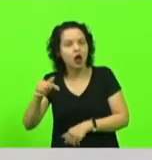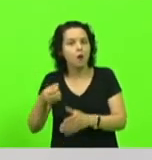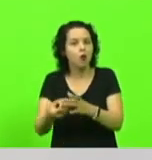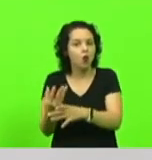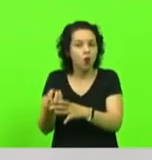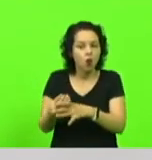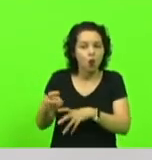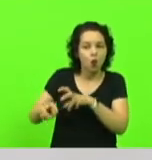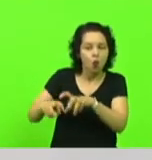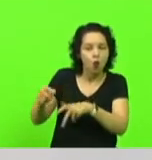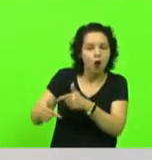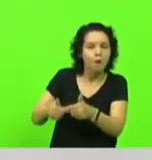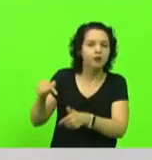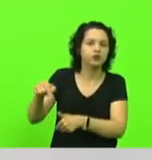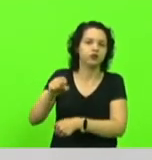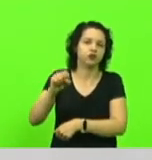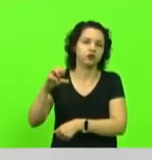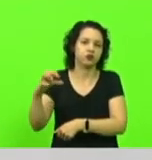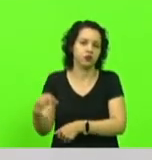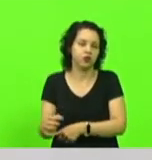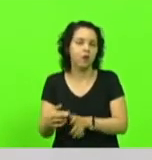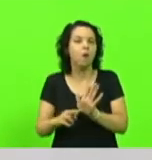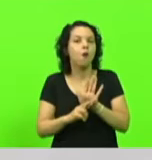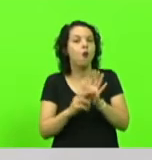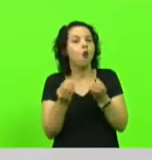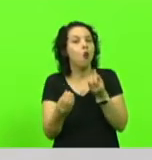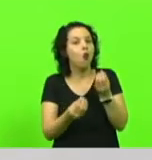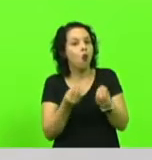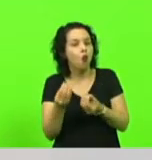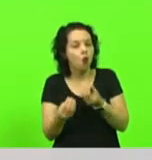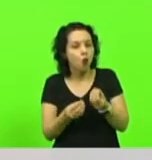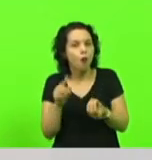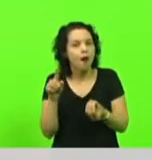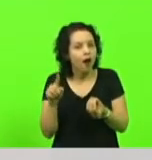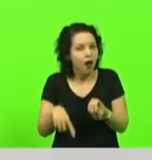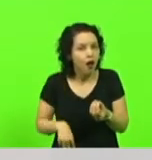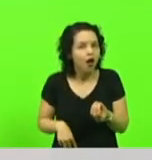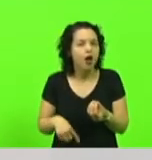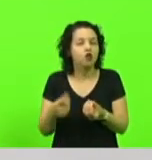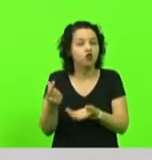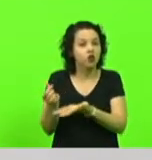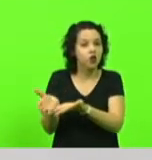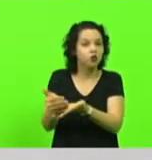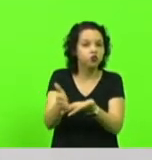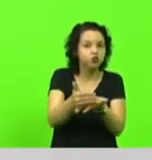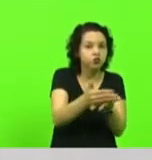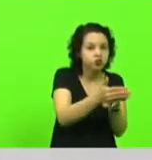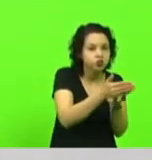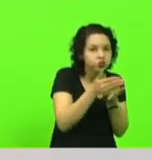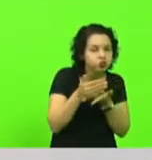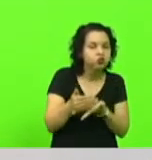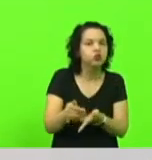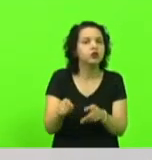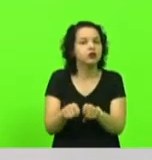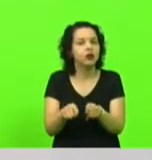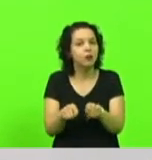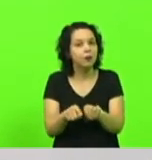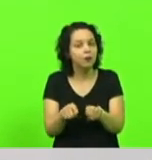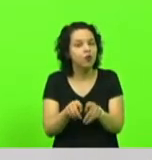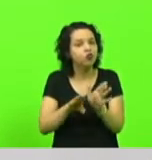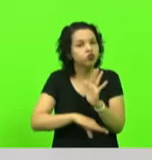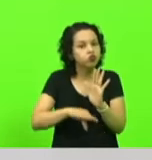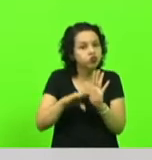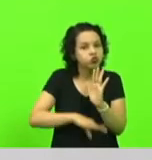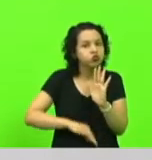volume de recursos captados junto às instituições financeiras com subsídio dos juros por parte do